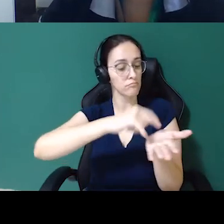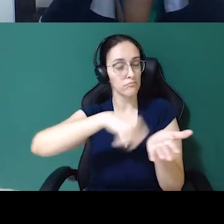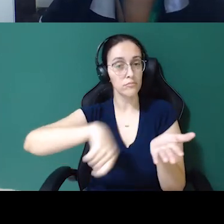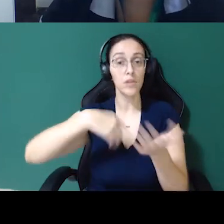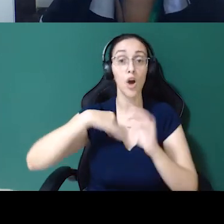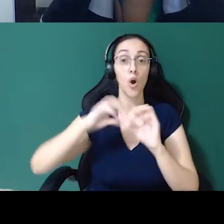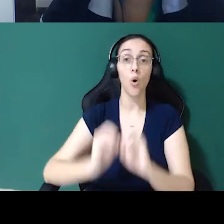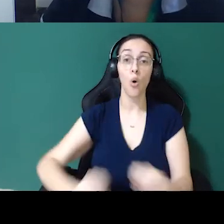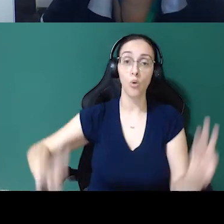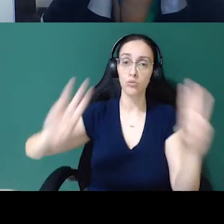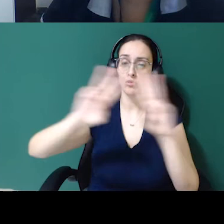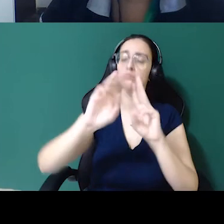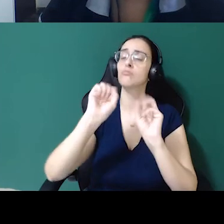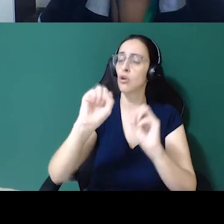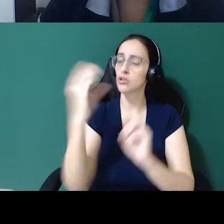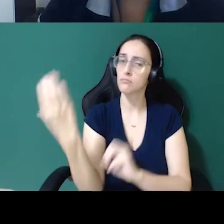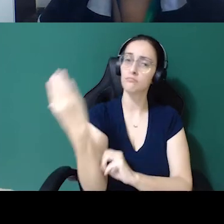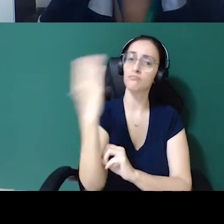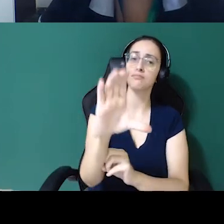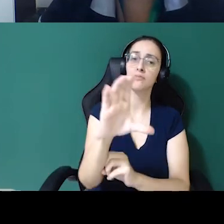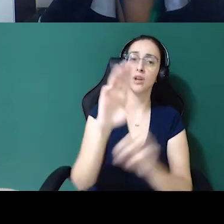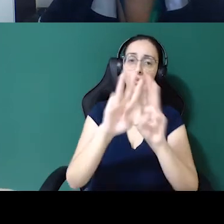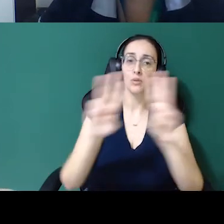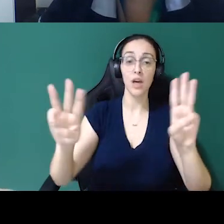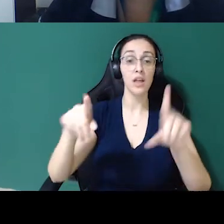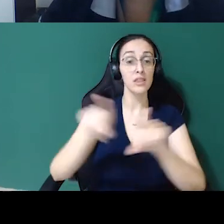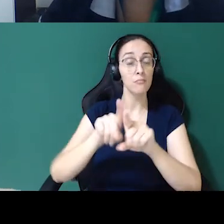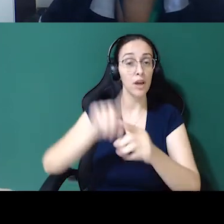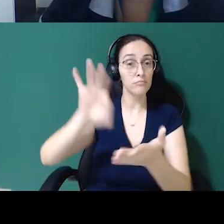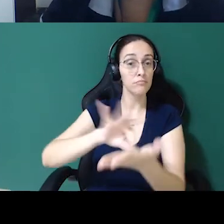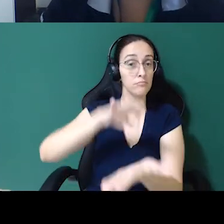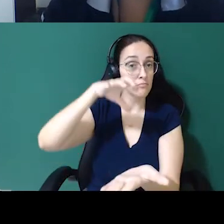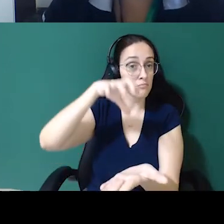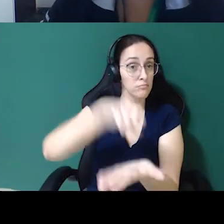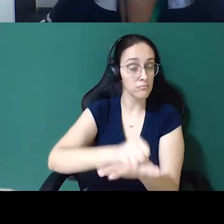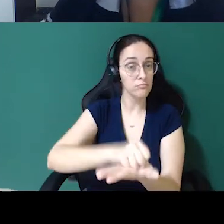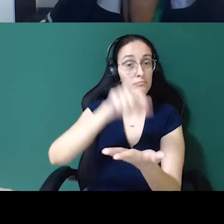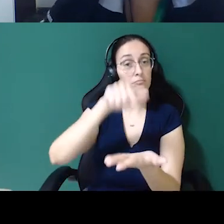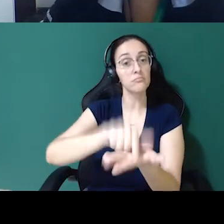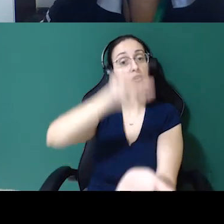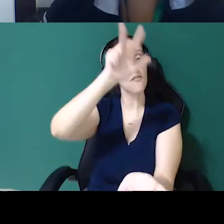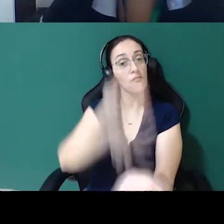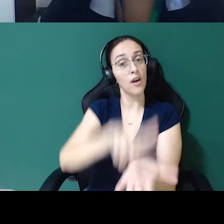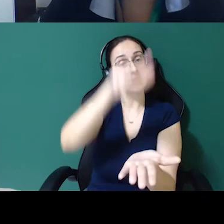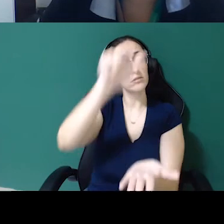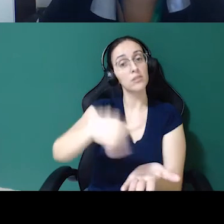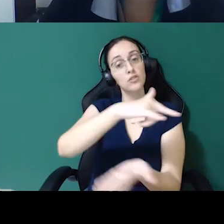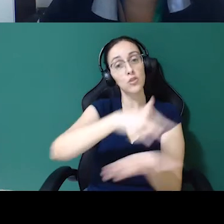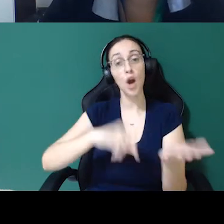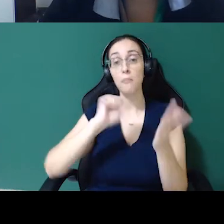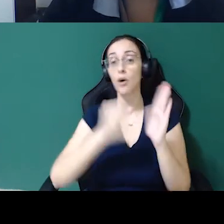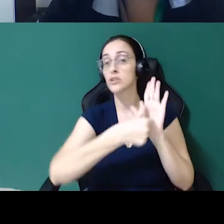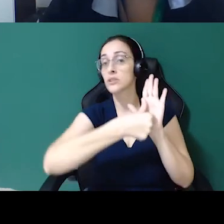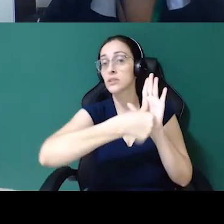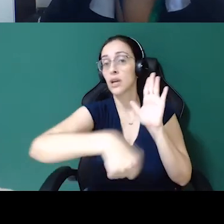e submeter ao site da ONU e credenciar, validar a sua empresa, e aí você pode utilizar o selo da